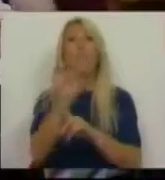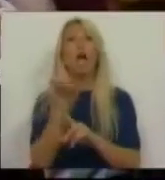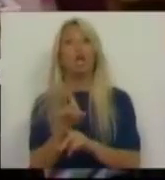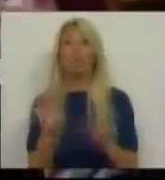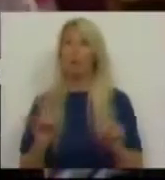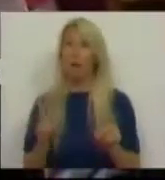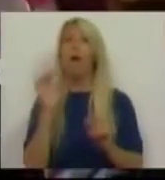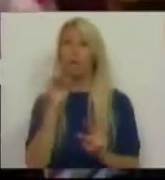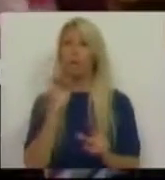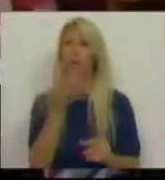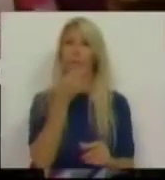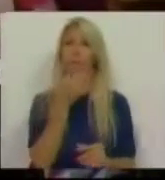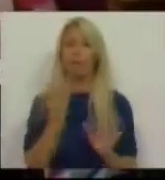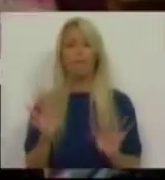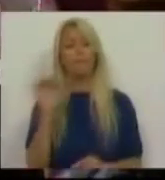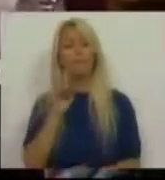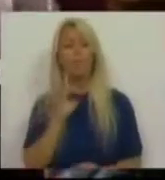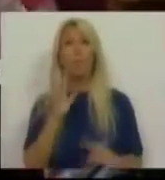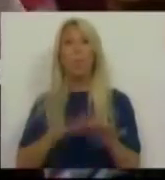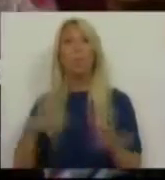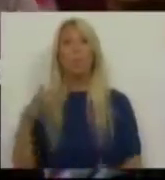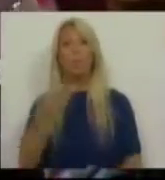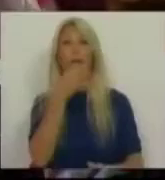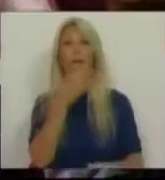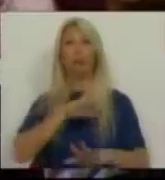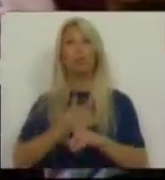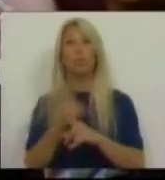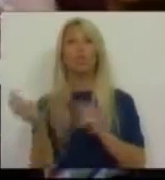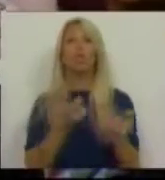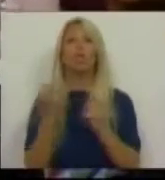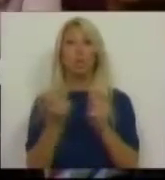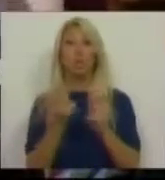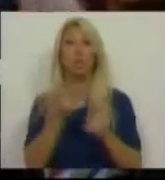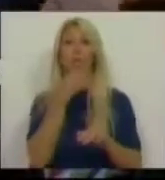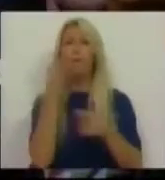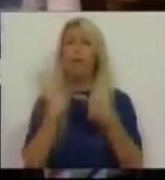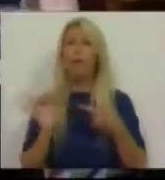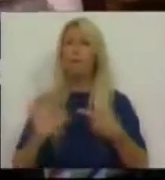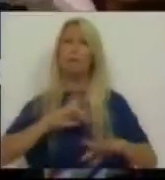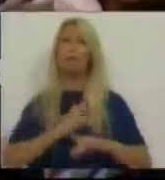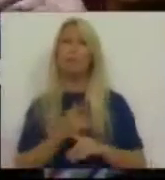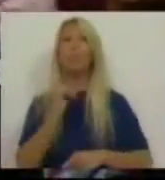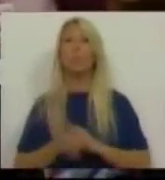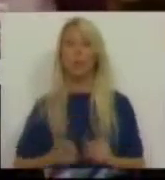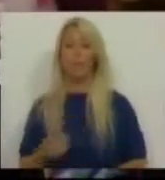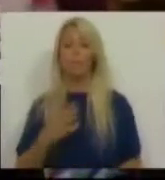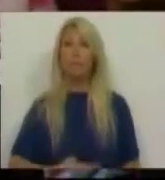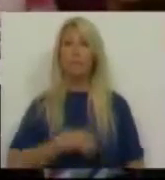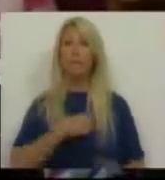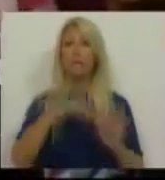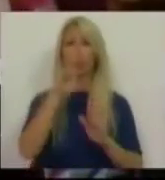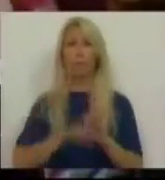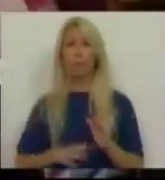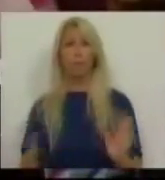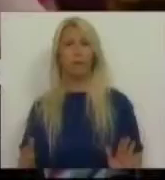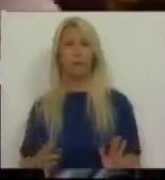Parlamento fazer outra discussão e pronunciar-se ainda sobre outro aspecto, que é o sentido da regulamentação.